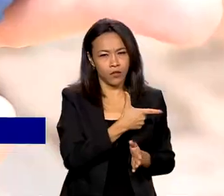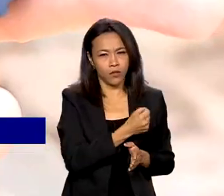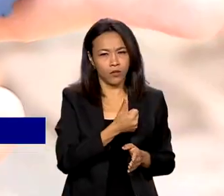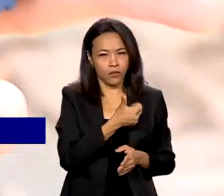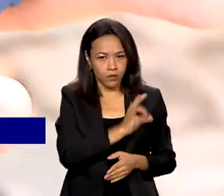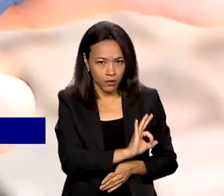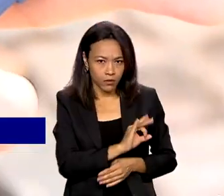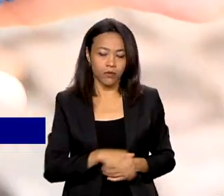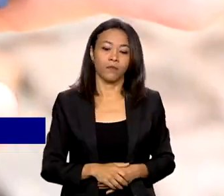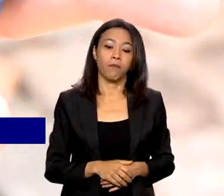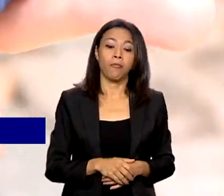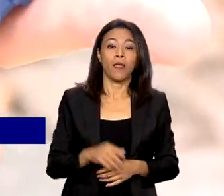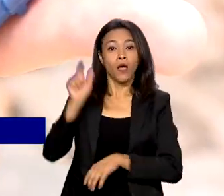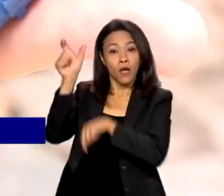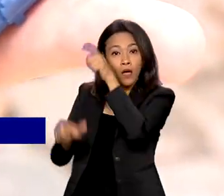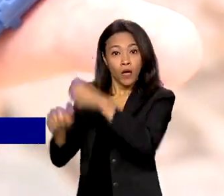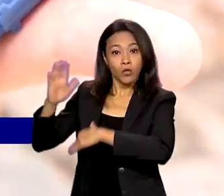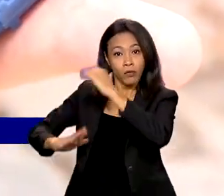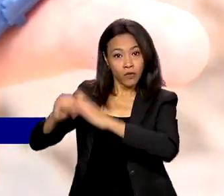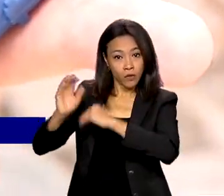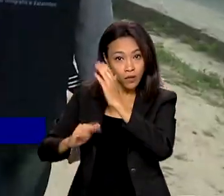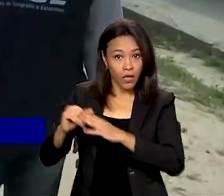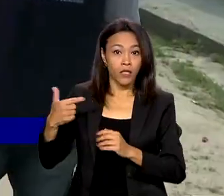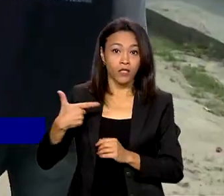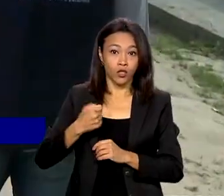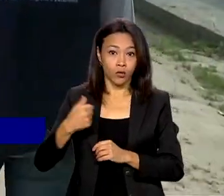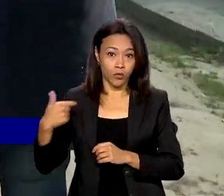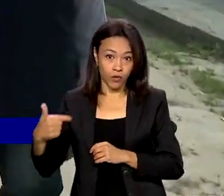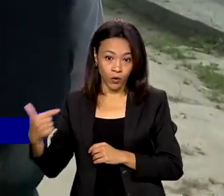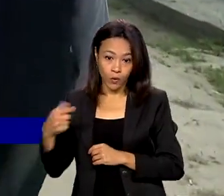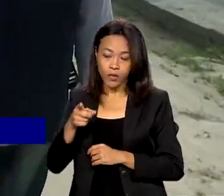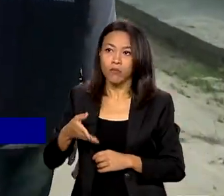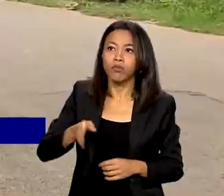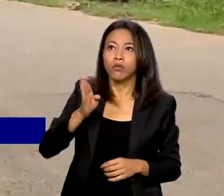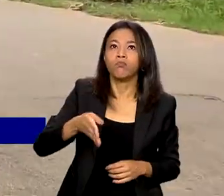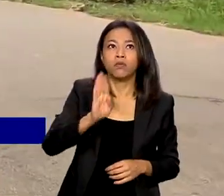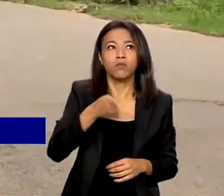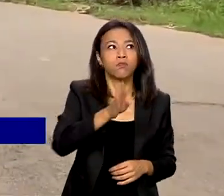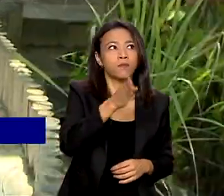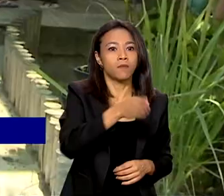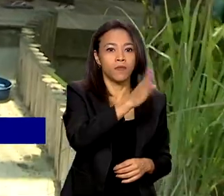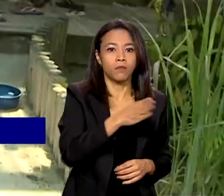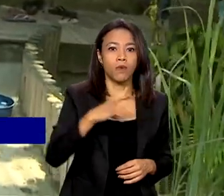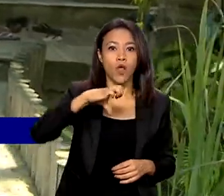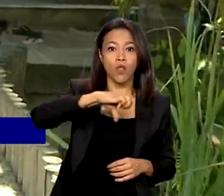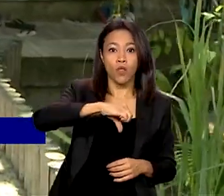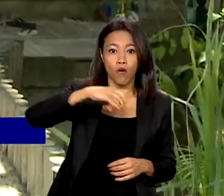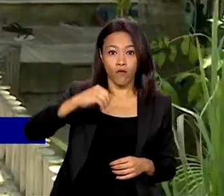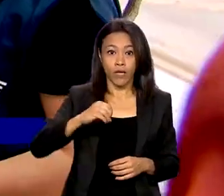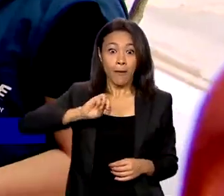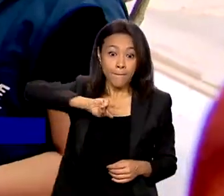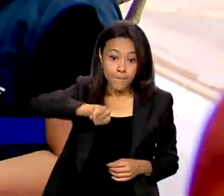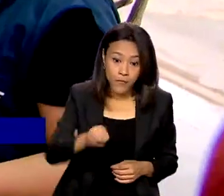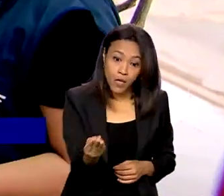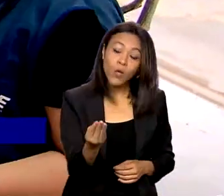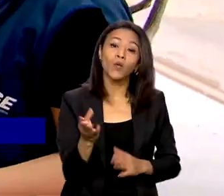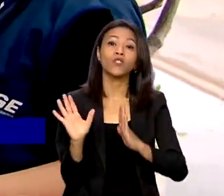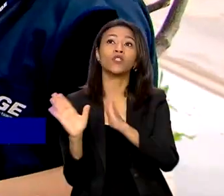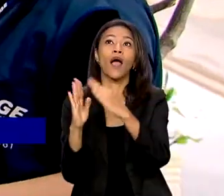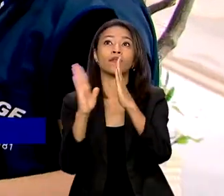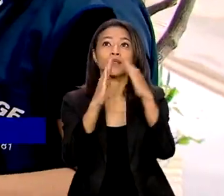Os recenseadores de 2022 bateram na porta de 90 milhões de domicílios particulares